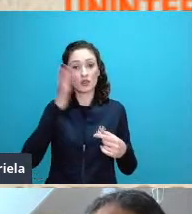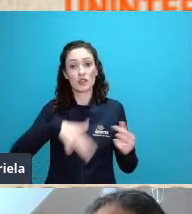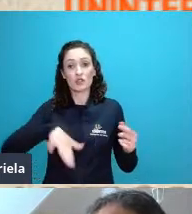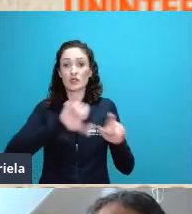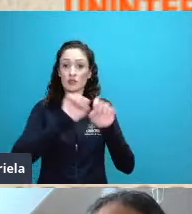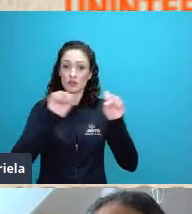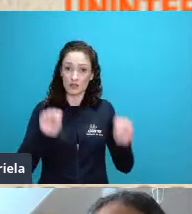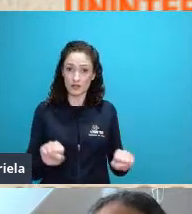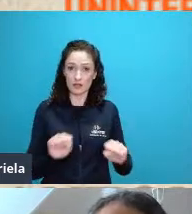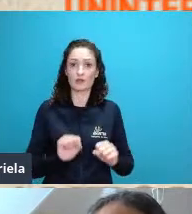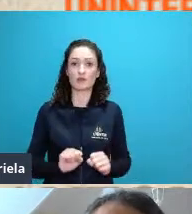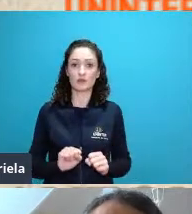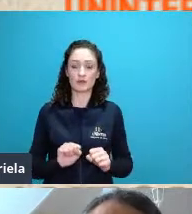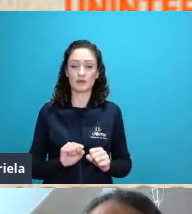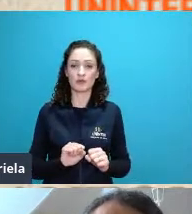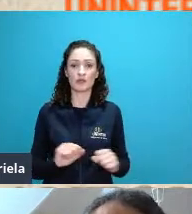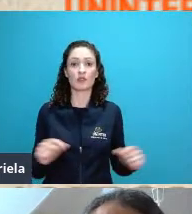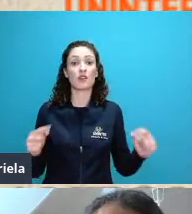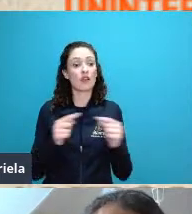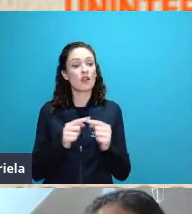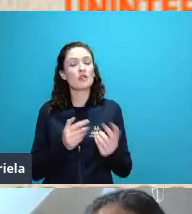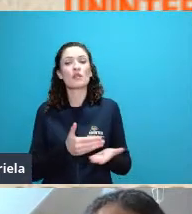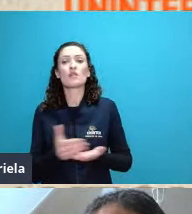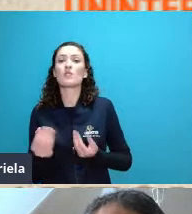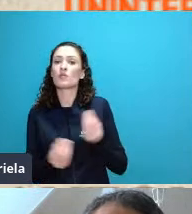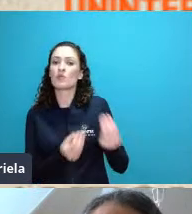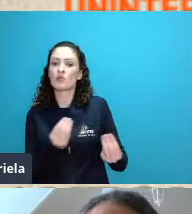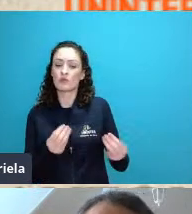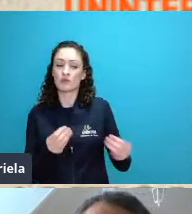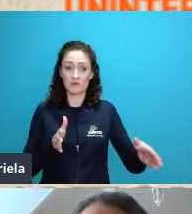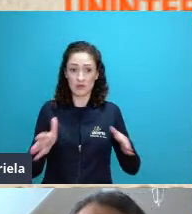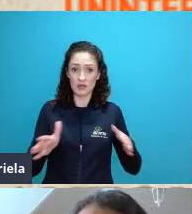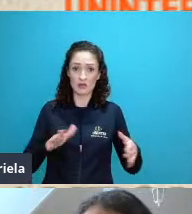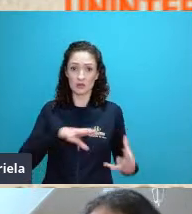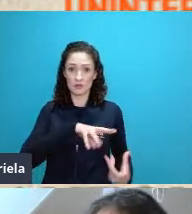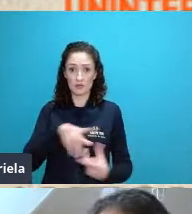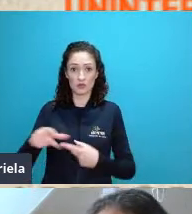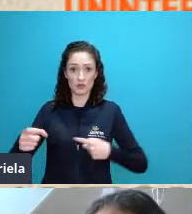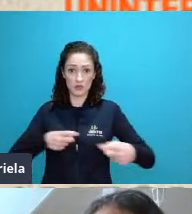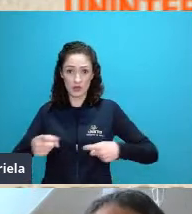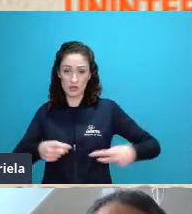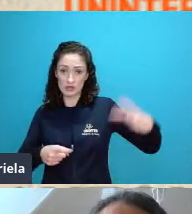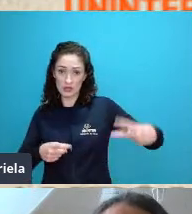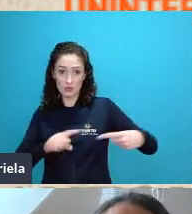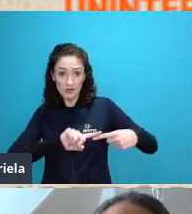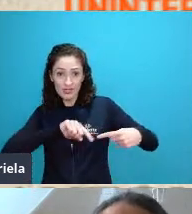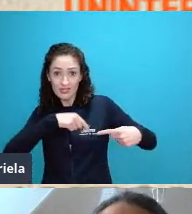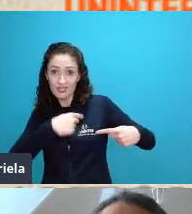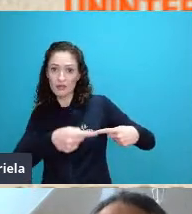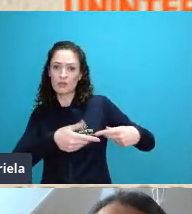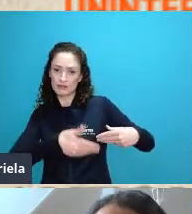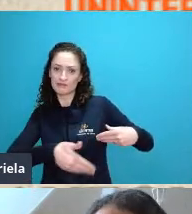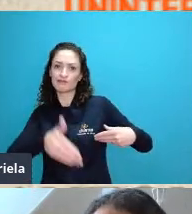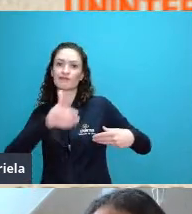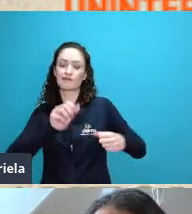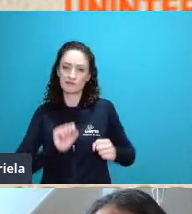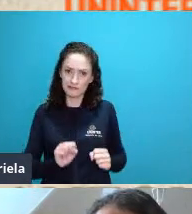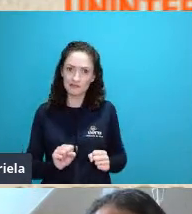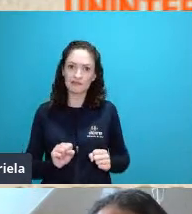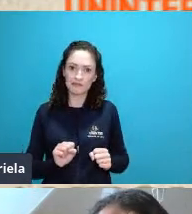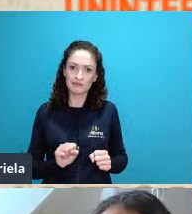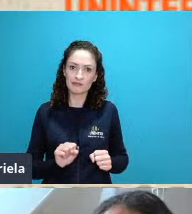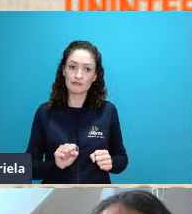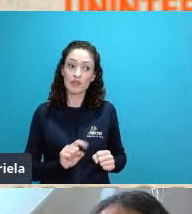acontece no momento pós segunda guerra e nessa os principais expoentes